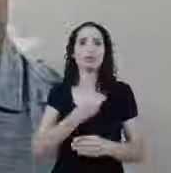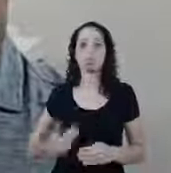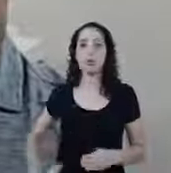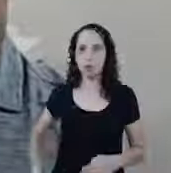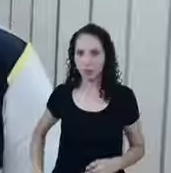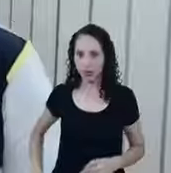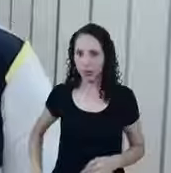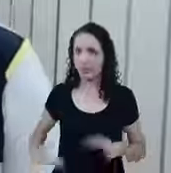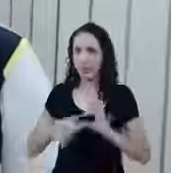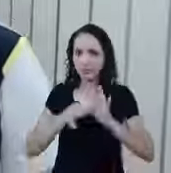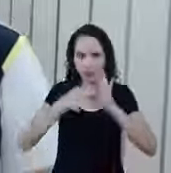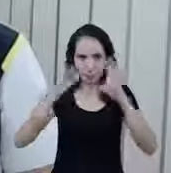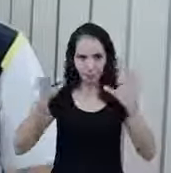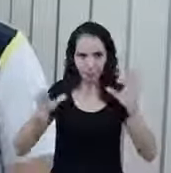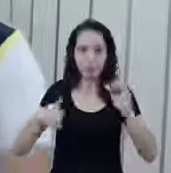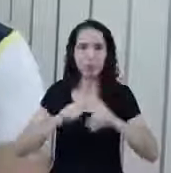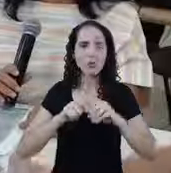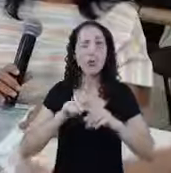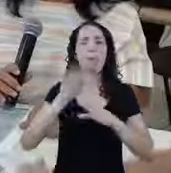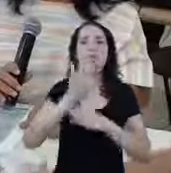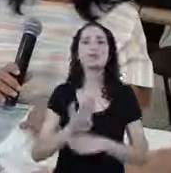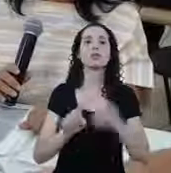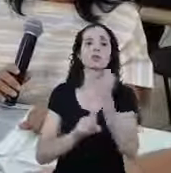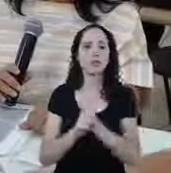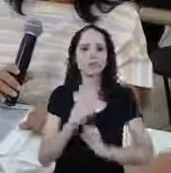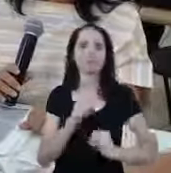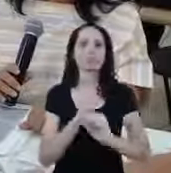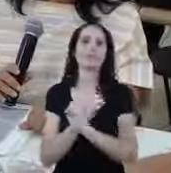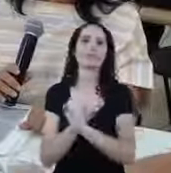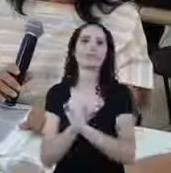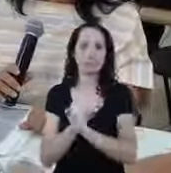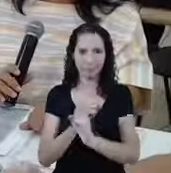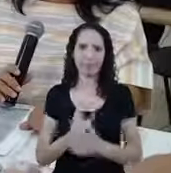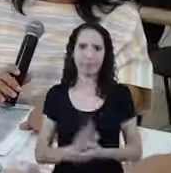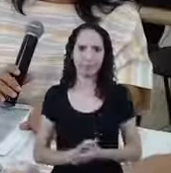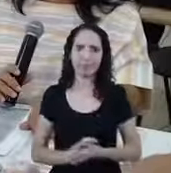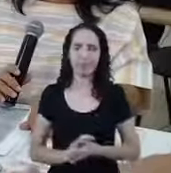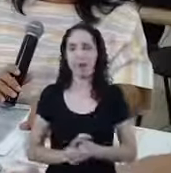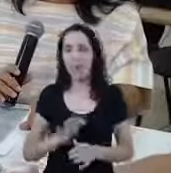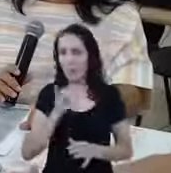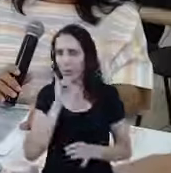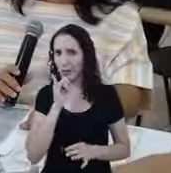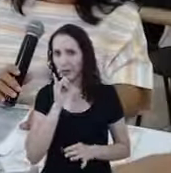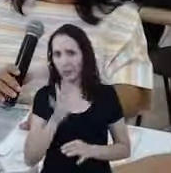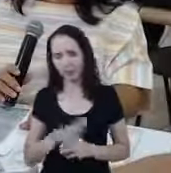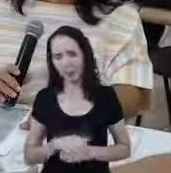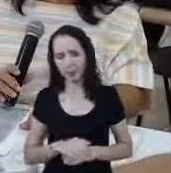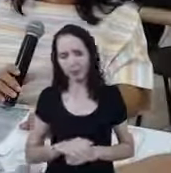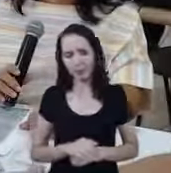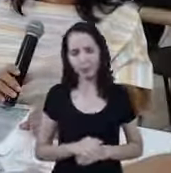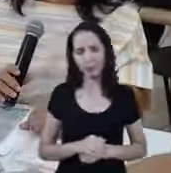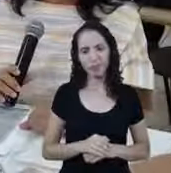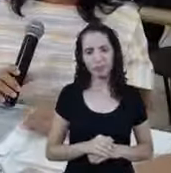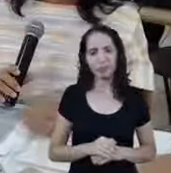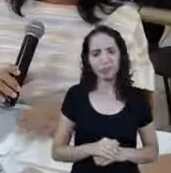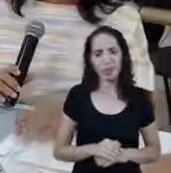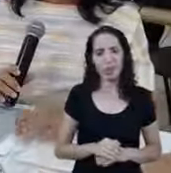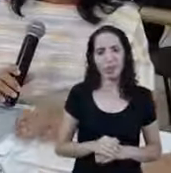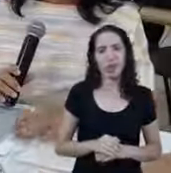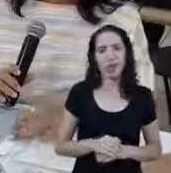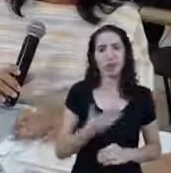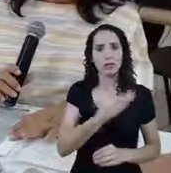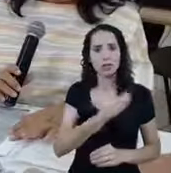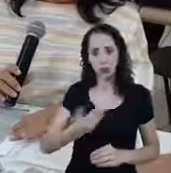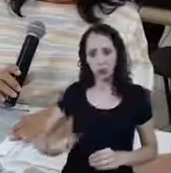assistência social mesmo Sim, é uma assistência social Seria até um contrassenso Eu imagino que O poder público Usar